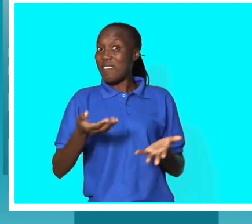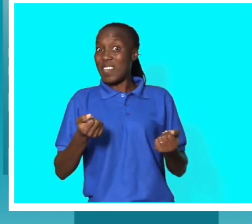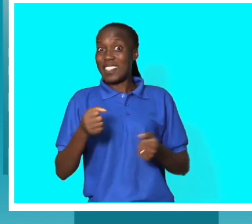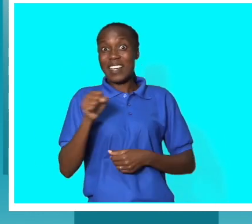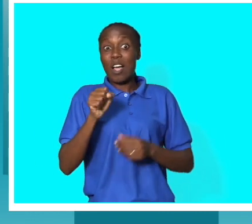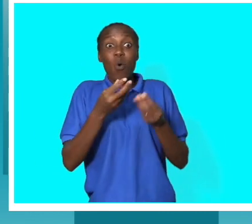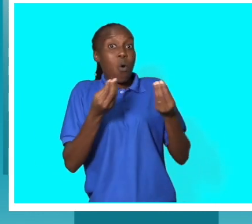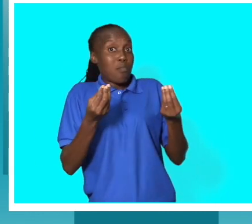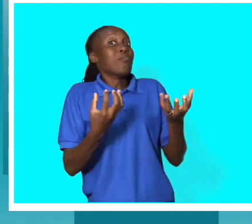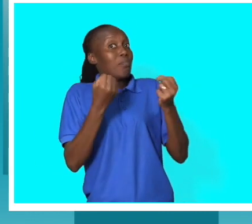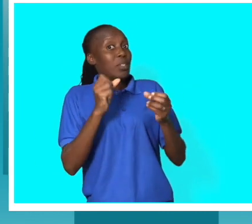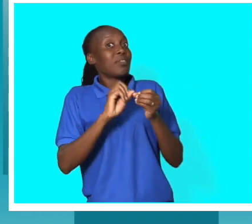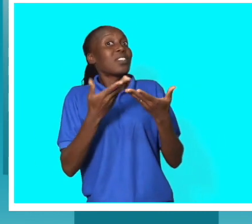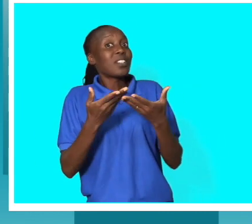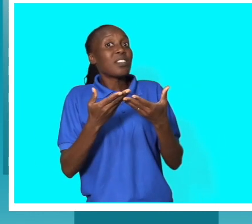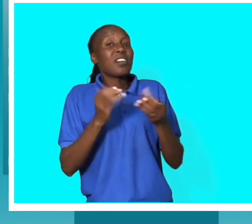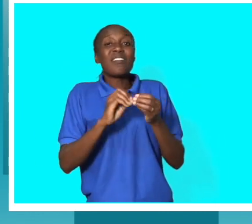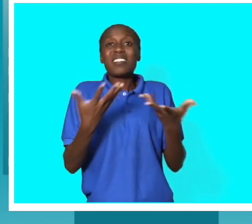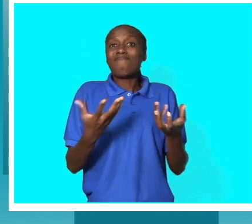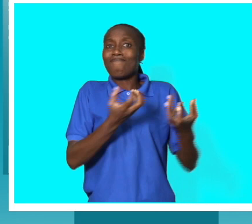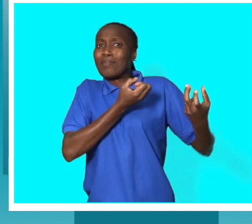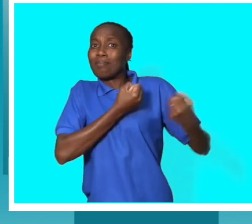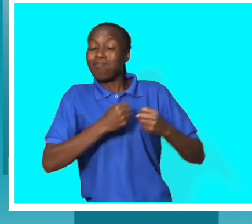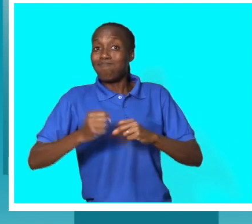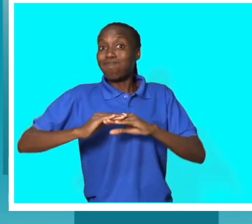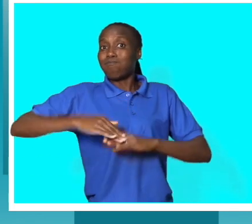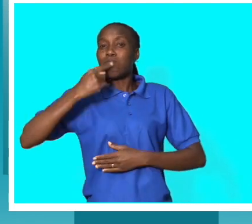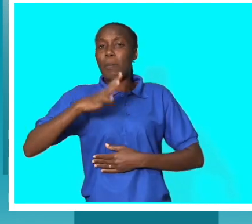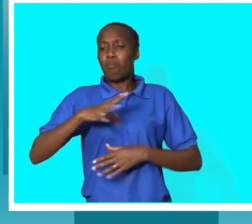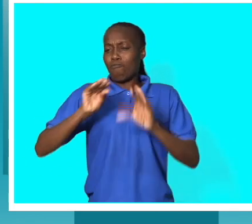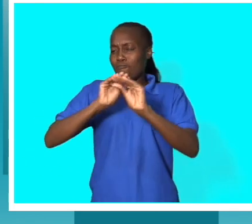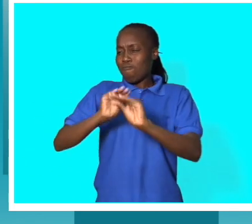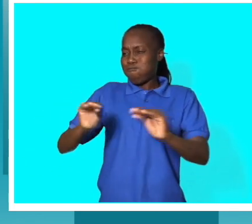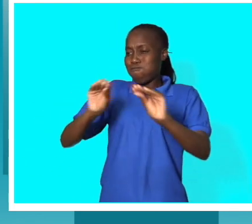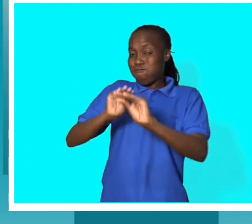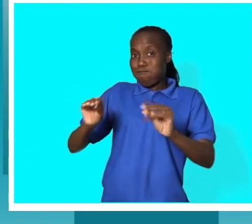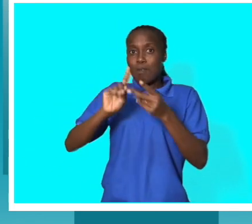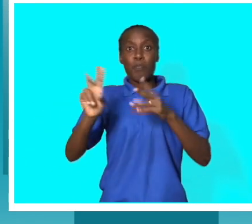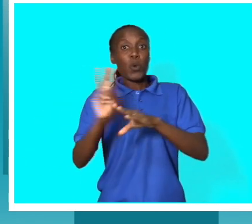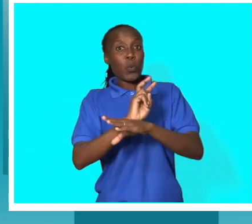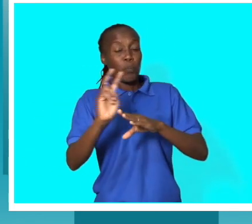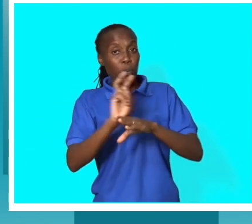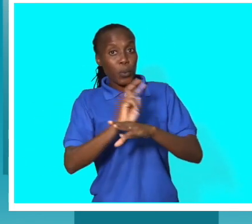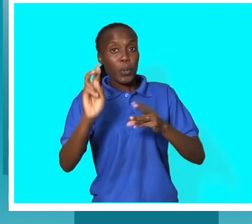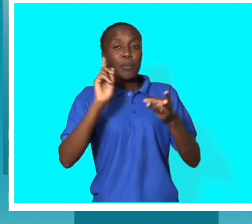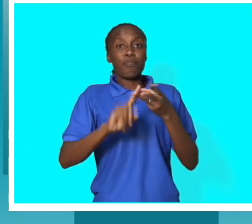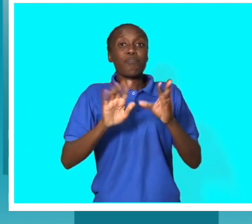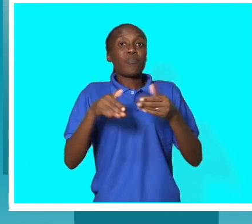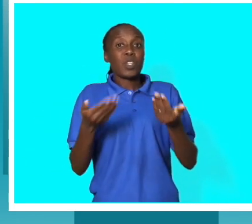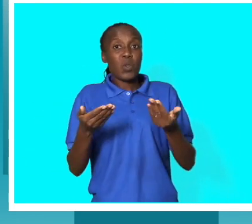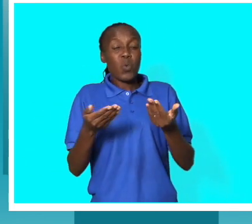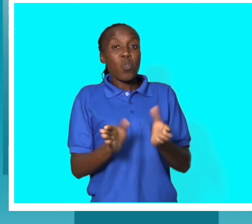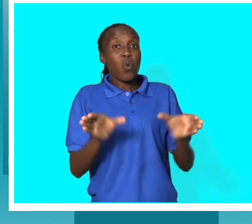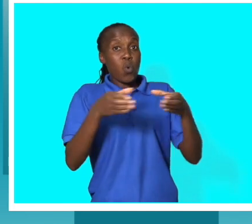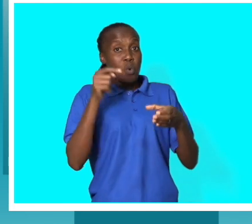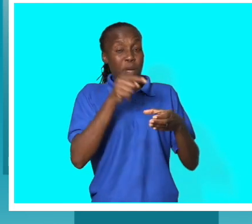Com ações concretas é formação, controle da atuação dos